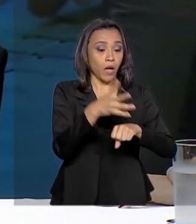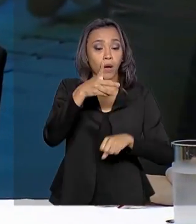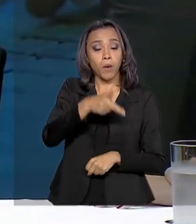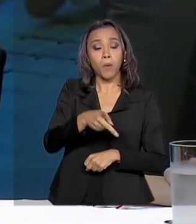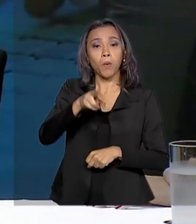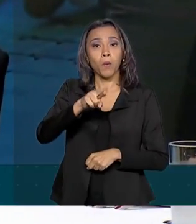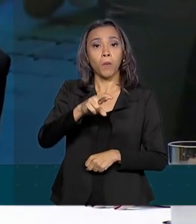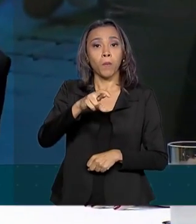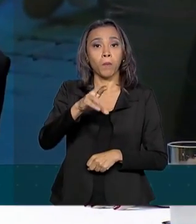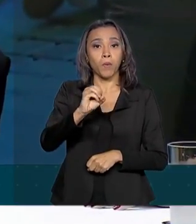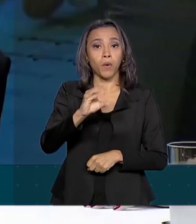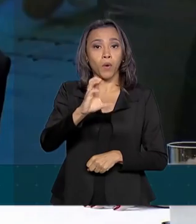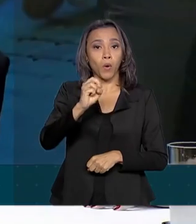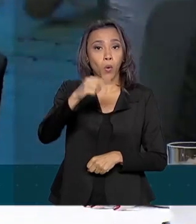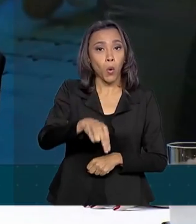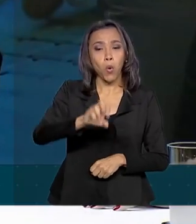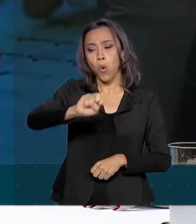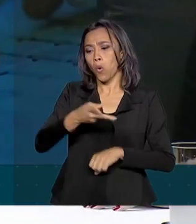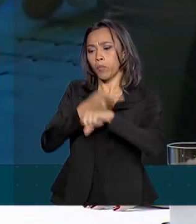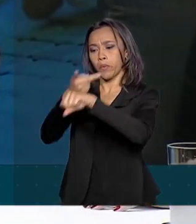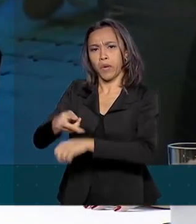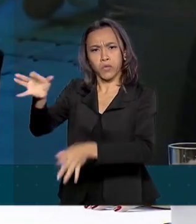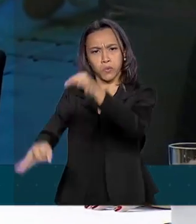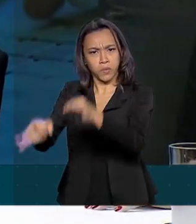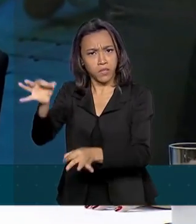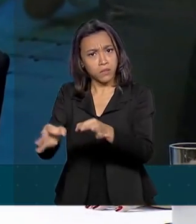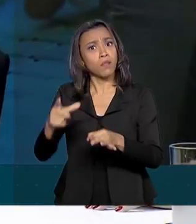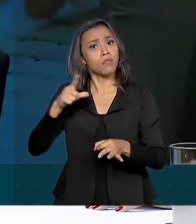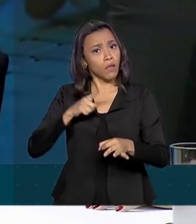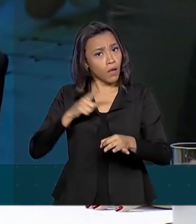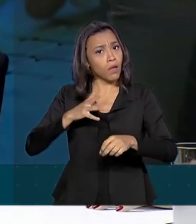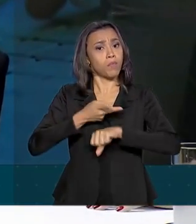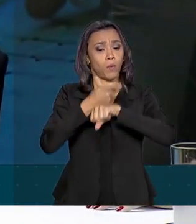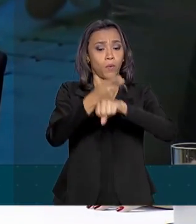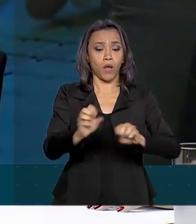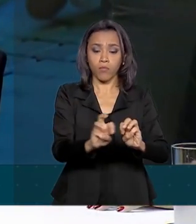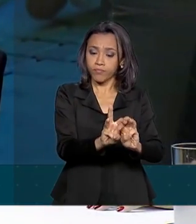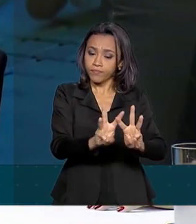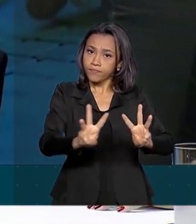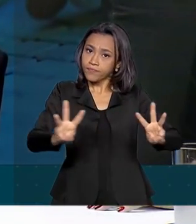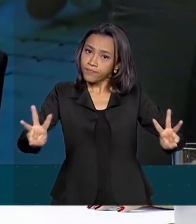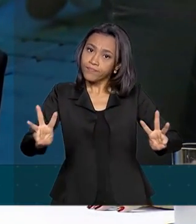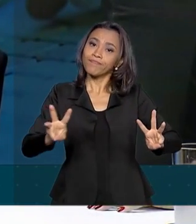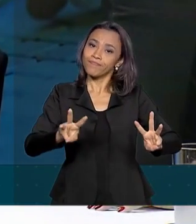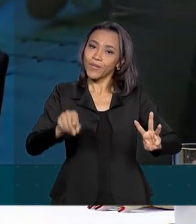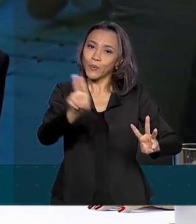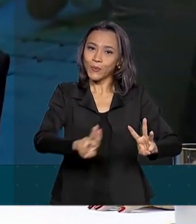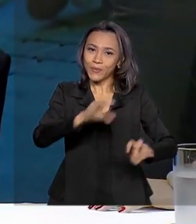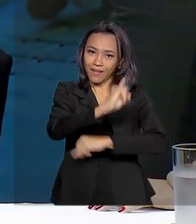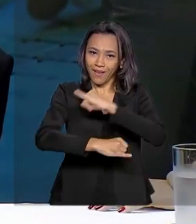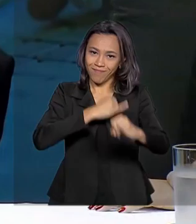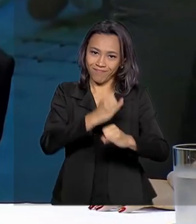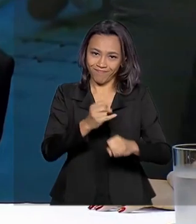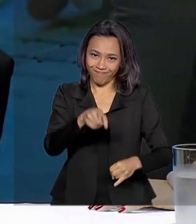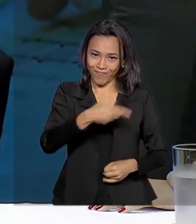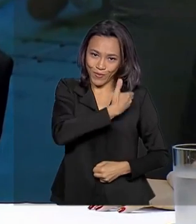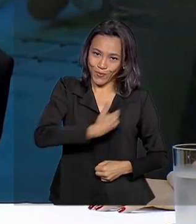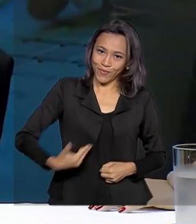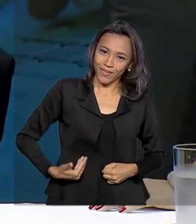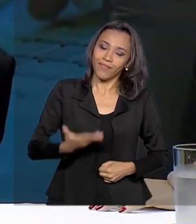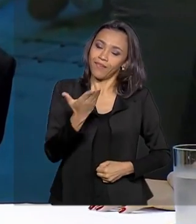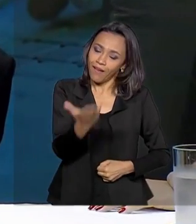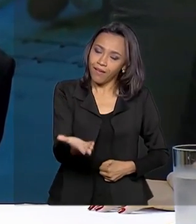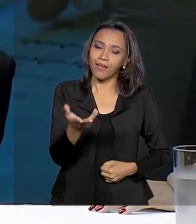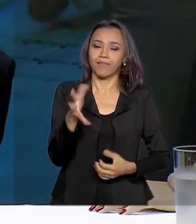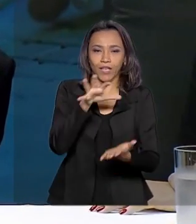justiça, tem sempre essa opção, evidentemente voluntária, de utilizar o consumidor.gov. Então fica aqui o